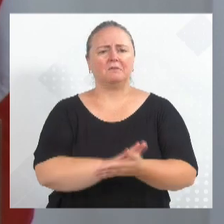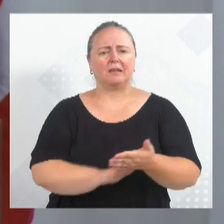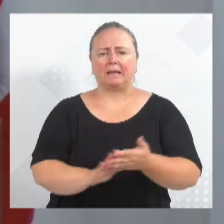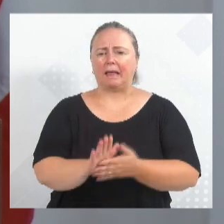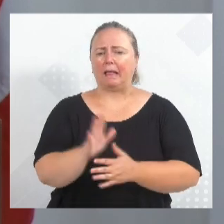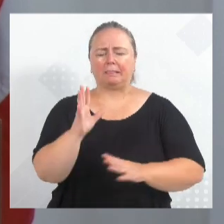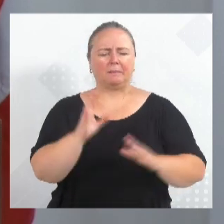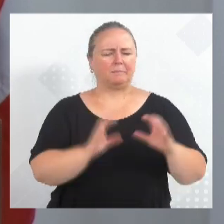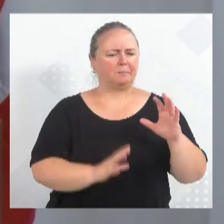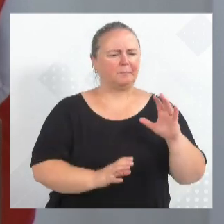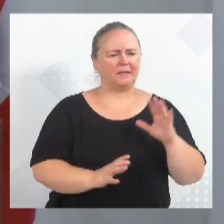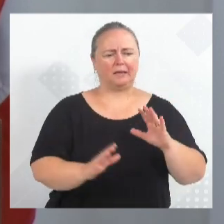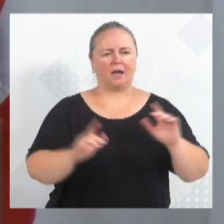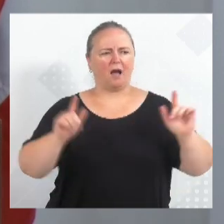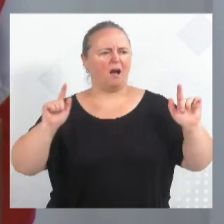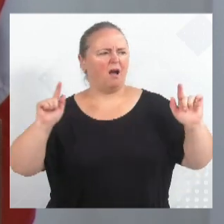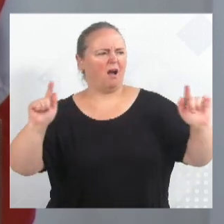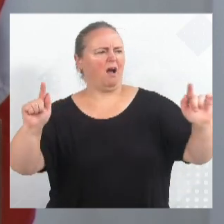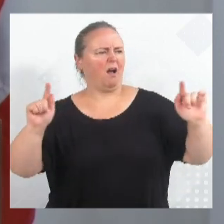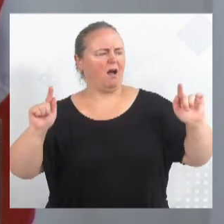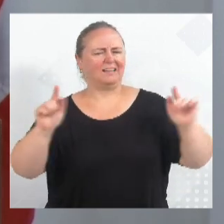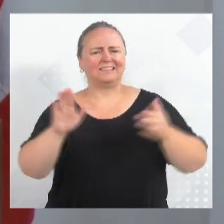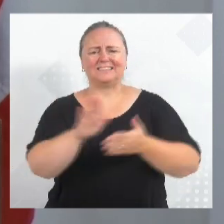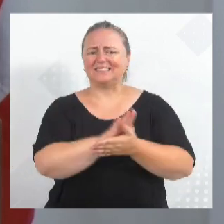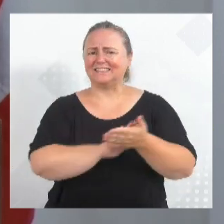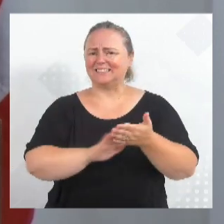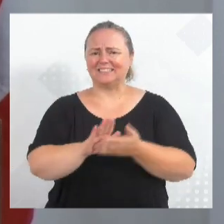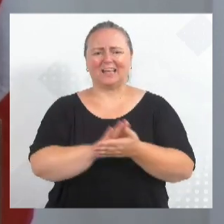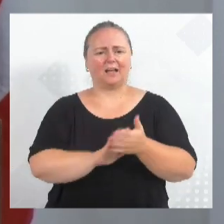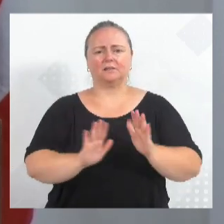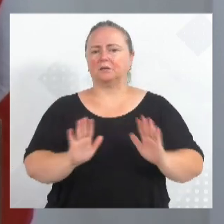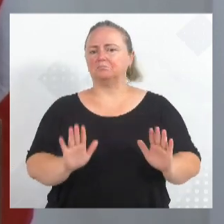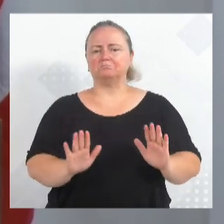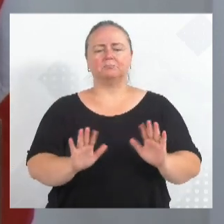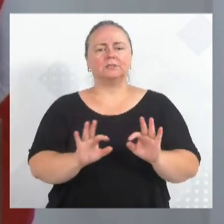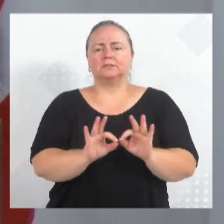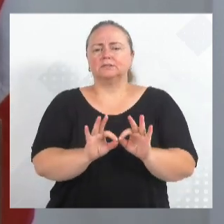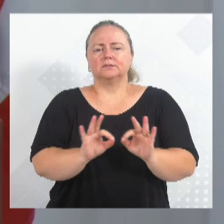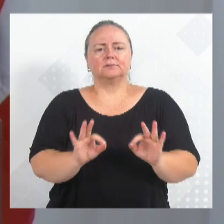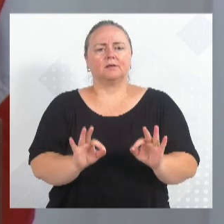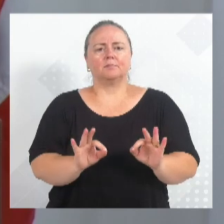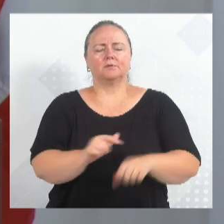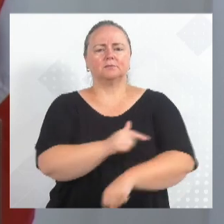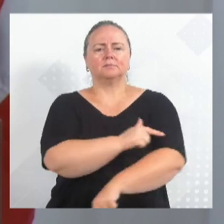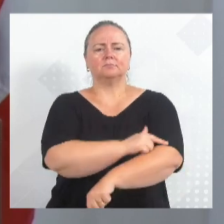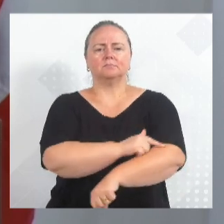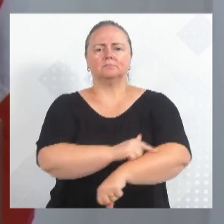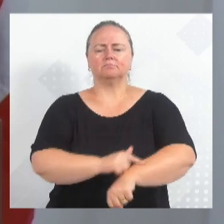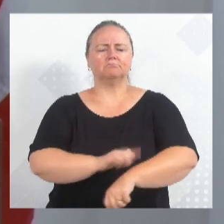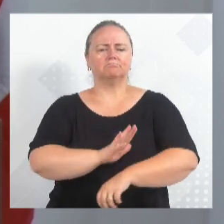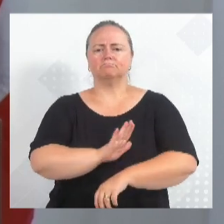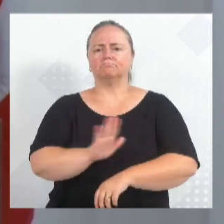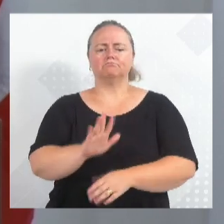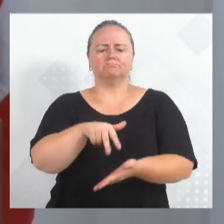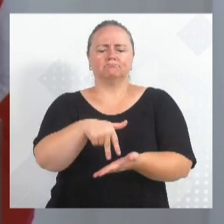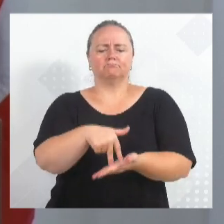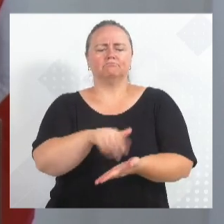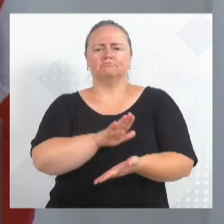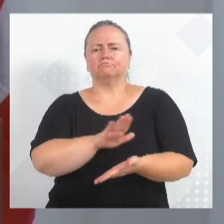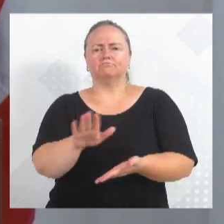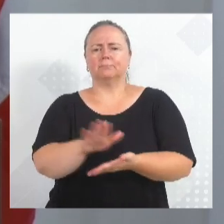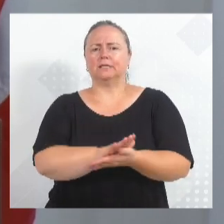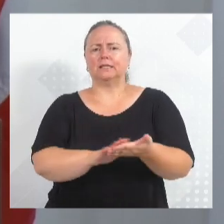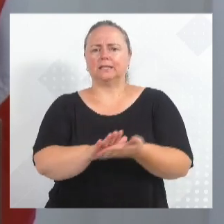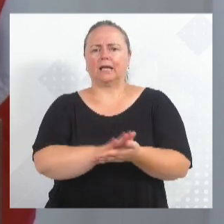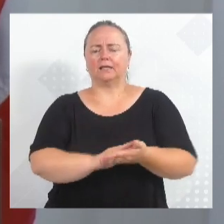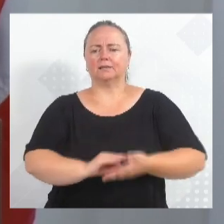protesto, simplesmente o que realmente os patriotas têm que fazer, e fizeram. Não estou falando aqui